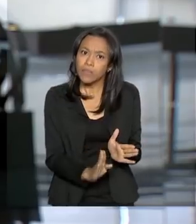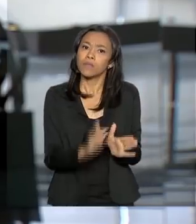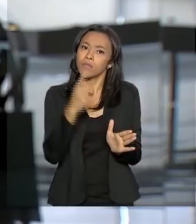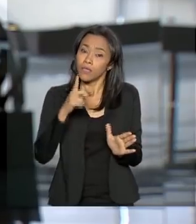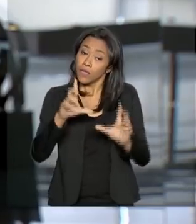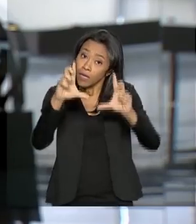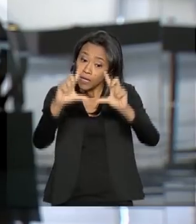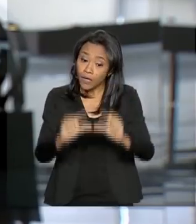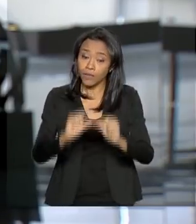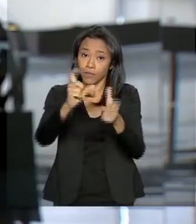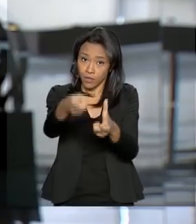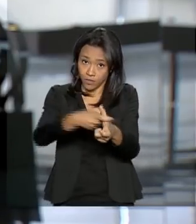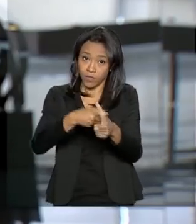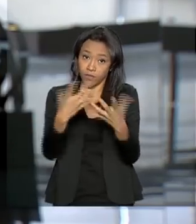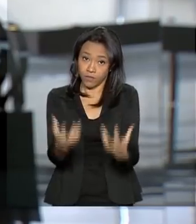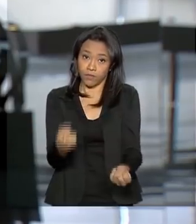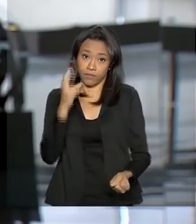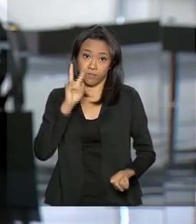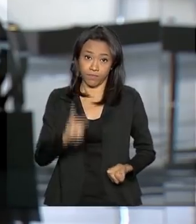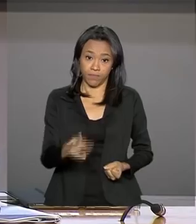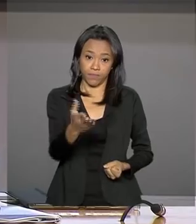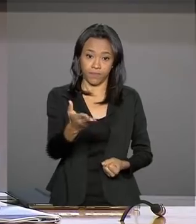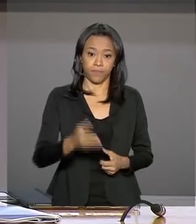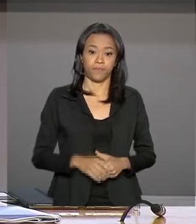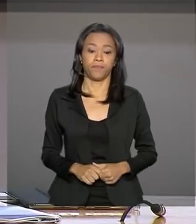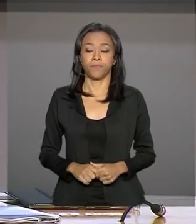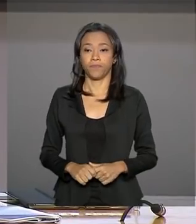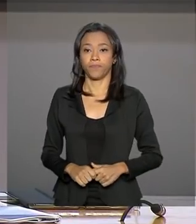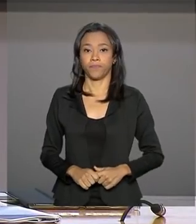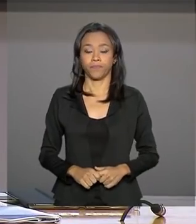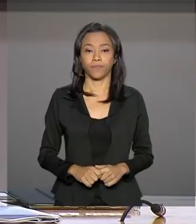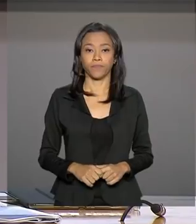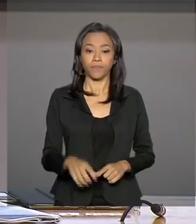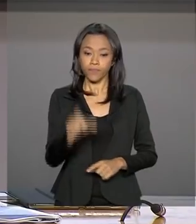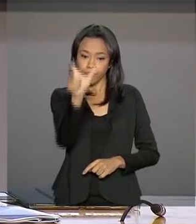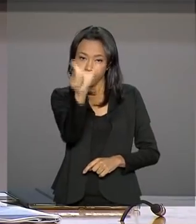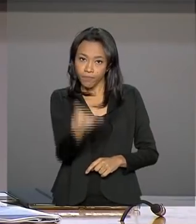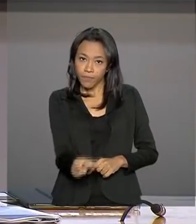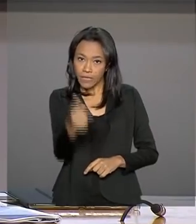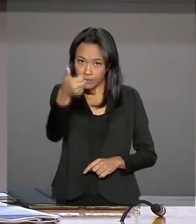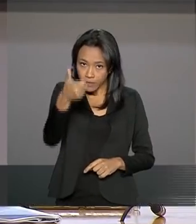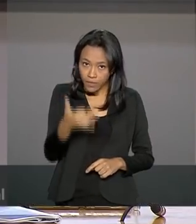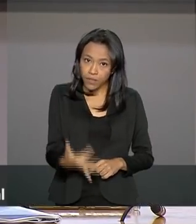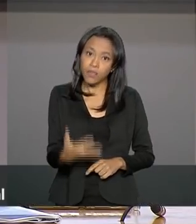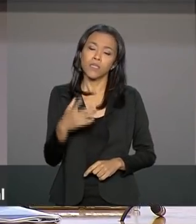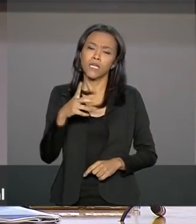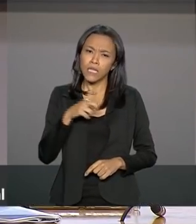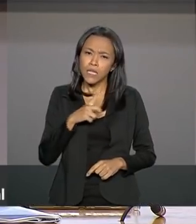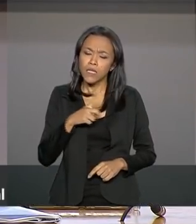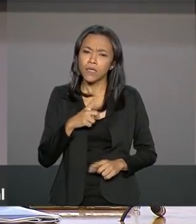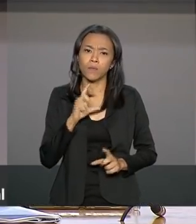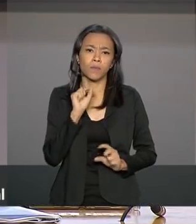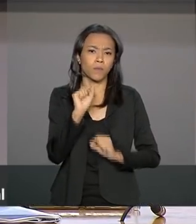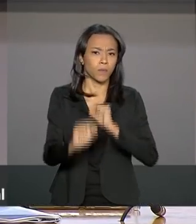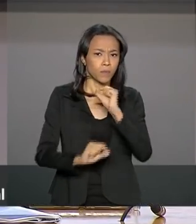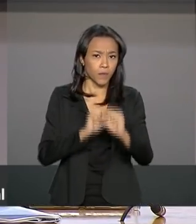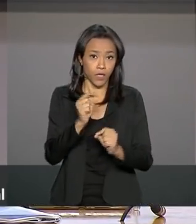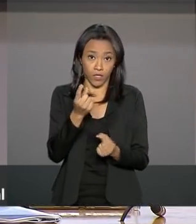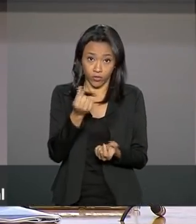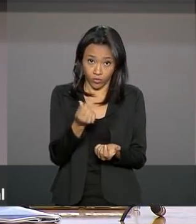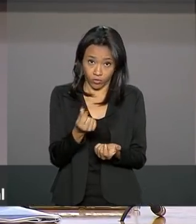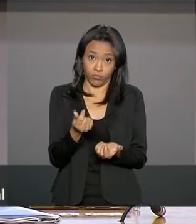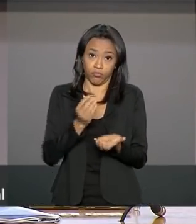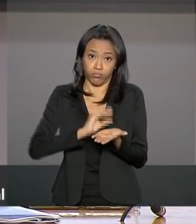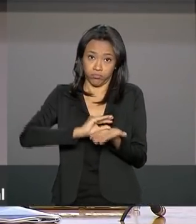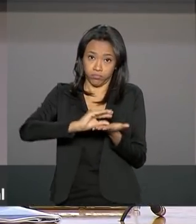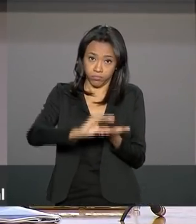este endividamento. Vamos ver. Um fluxo mais positivo e consistente de recursos de não